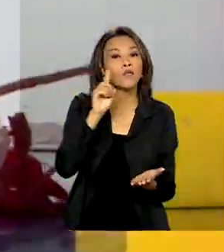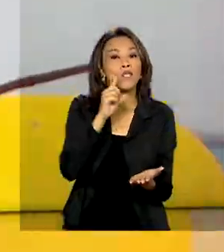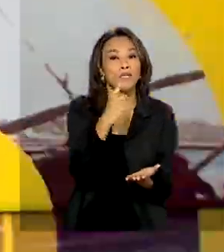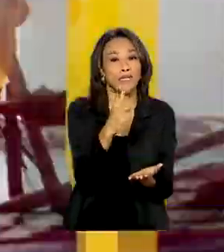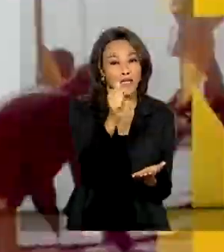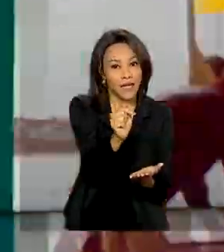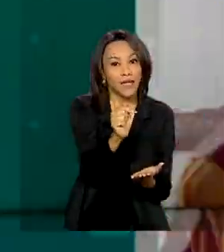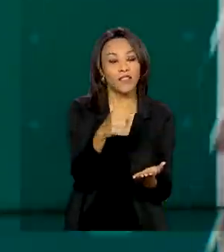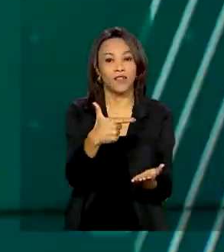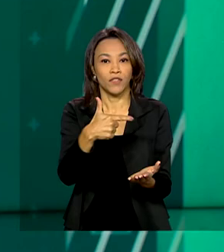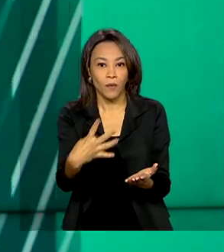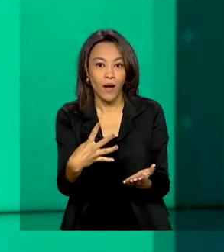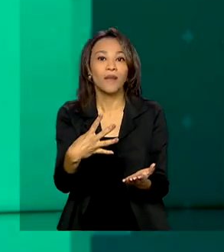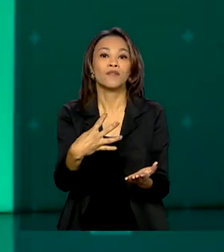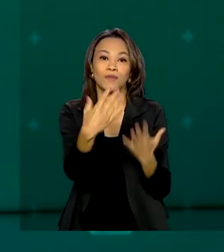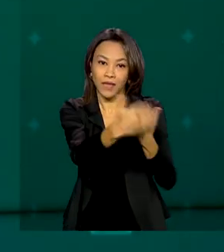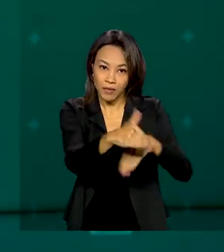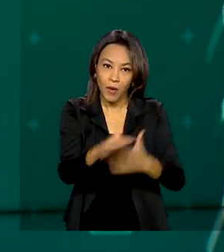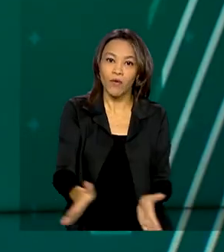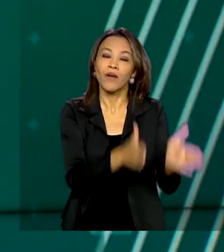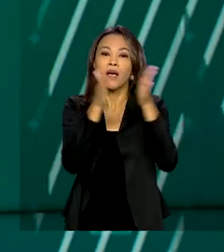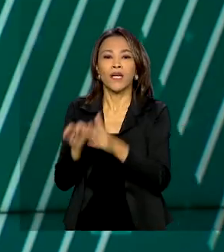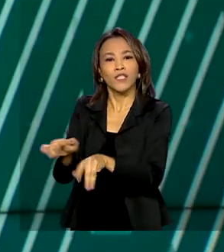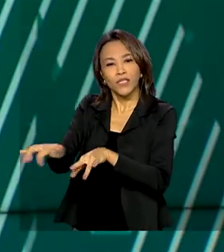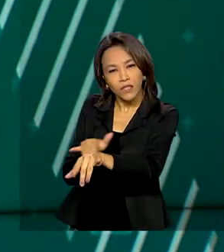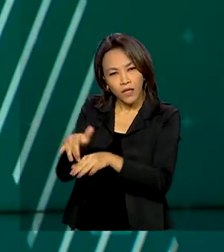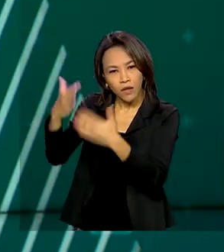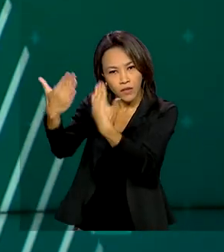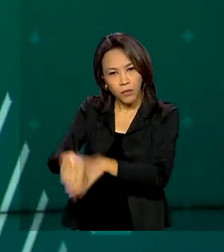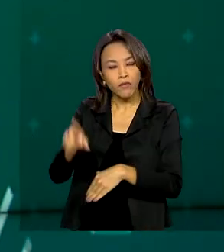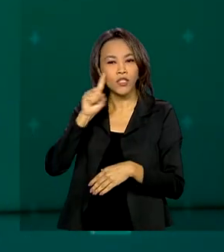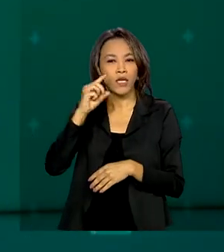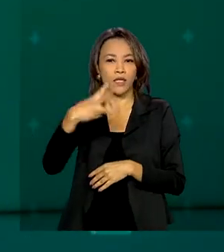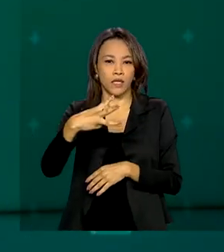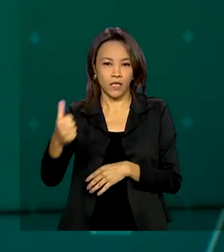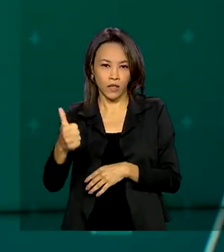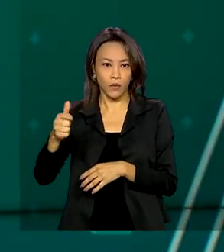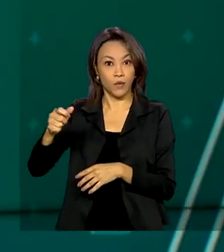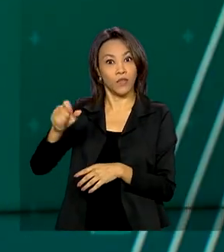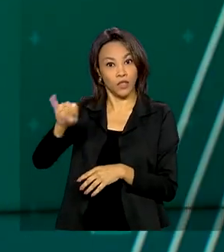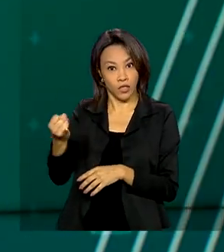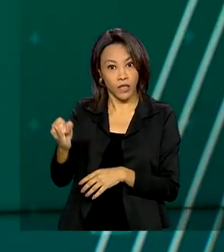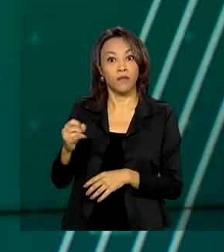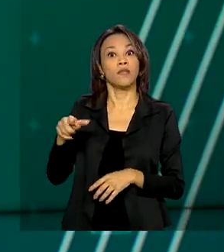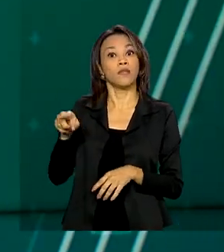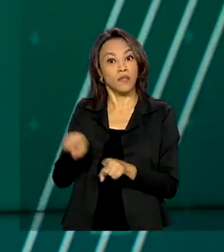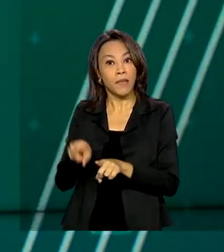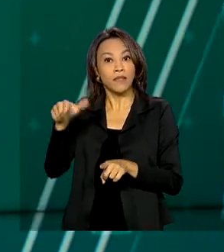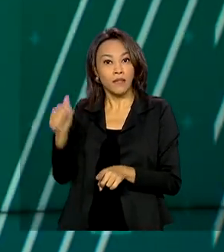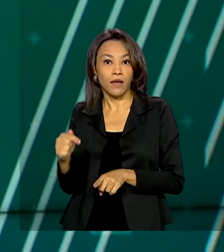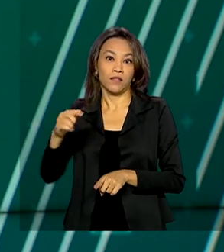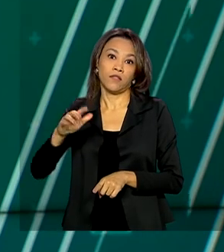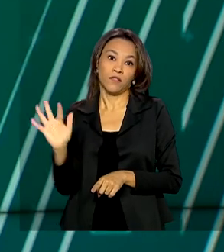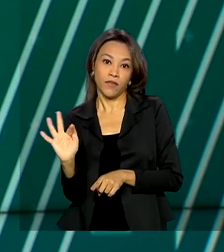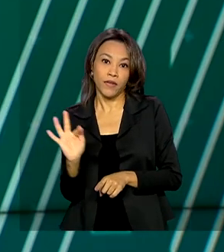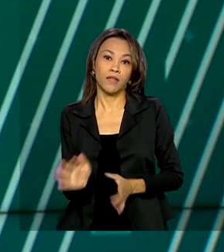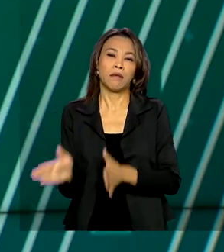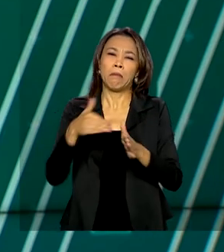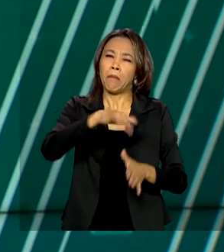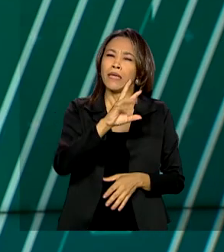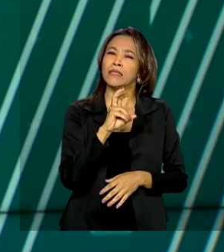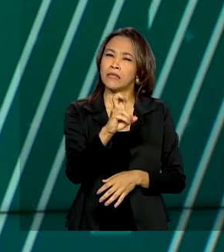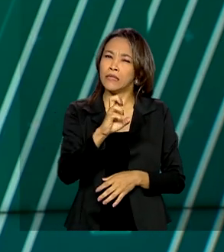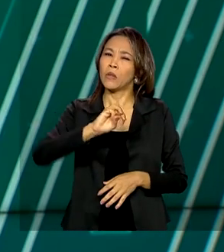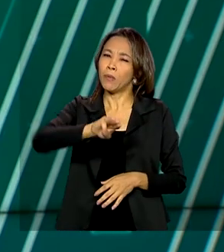24 de janeiro. Já a versão digital será em 31 de janeiro e 7 de fevereiro. Mais de 5 milhões e meio de